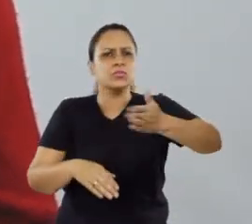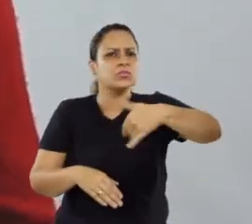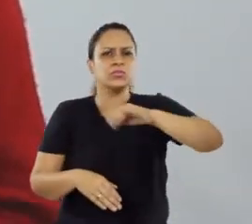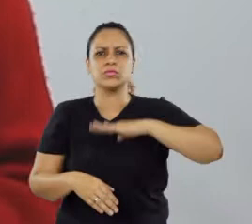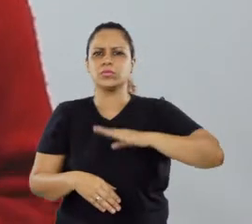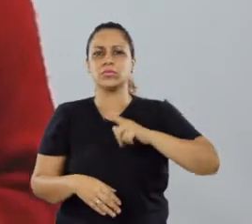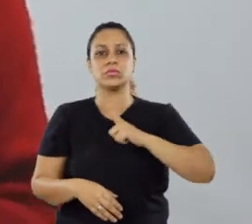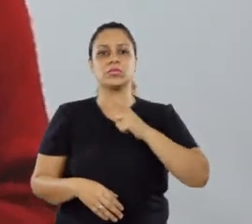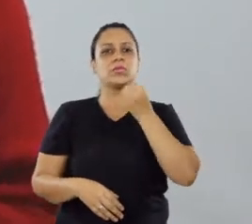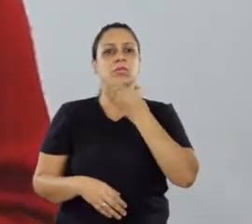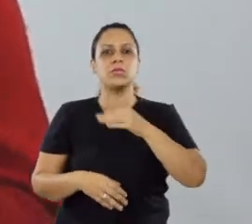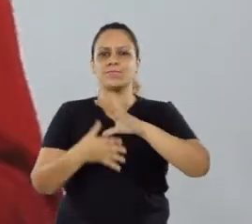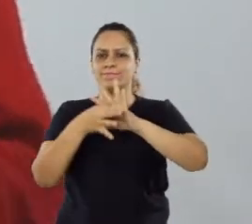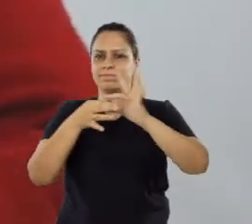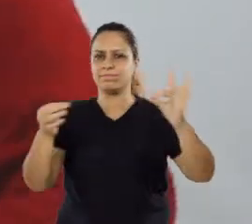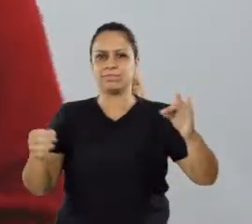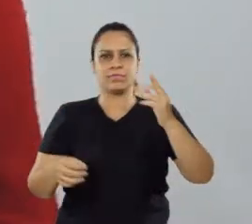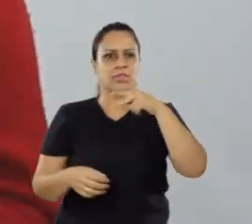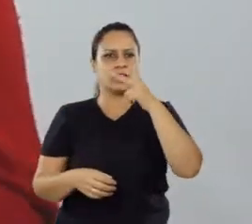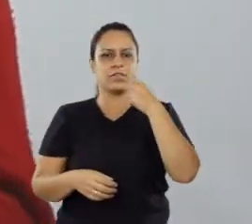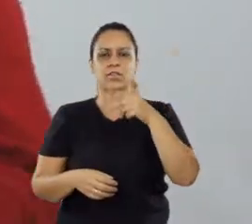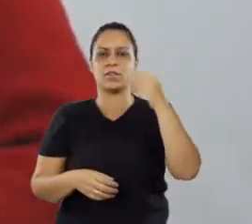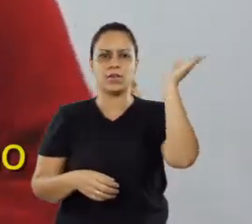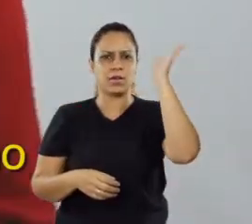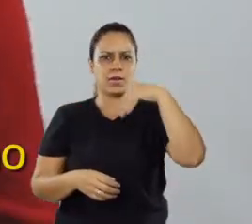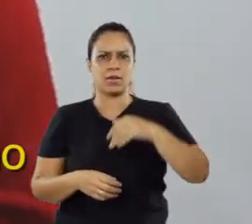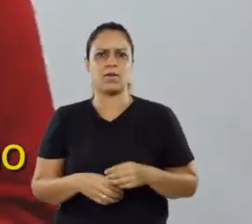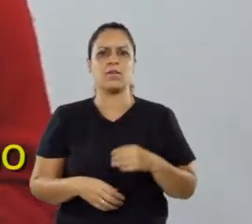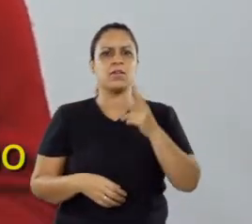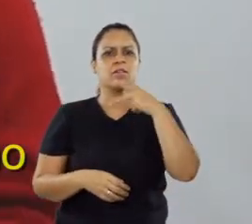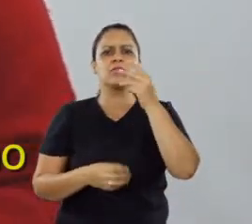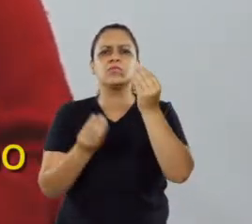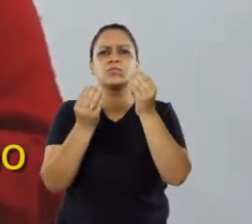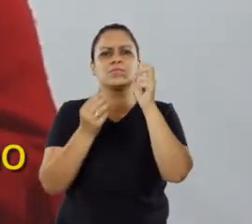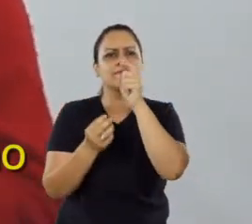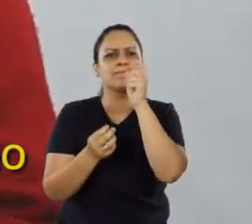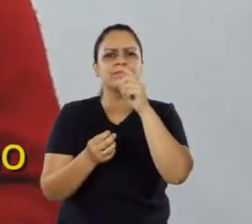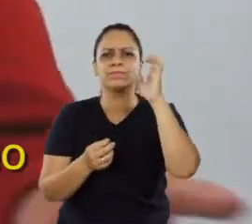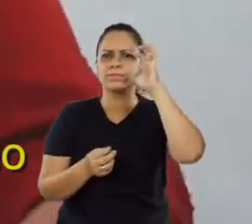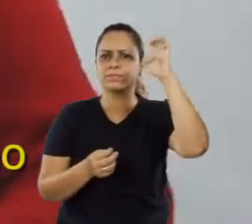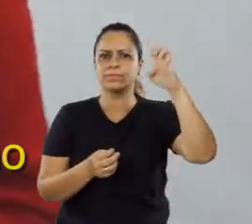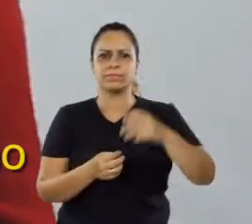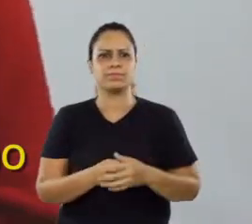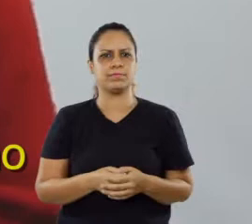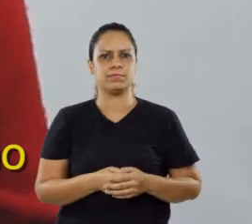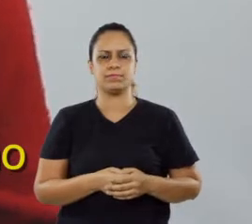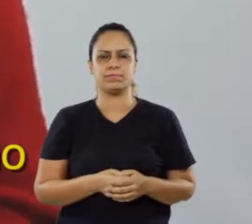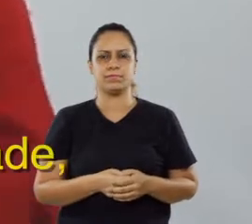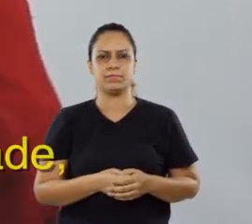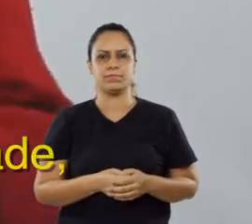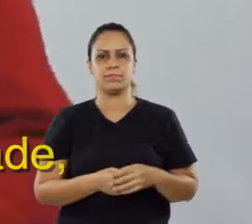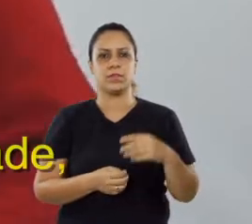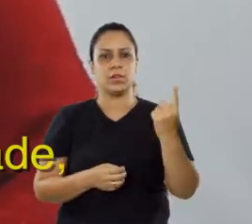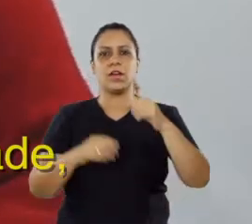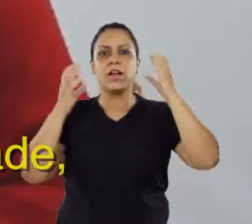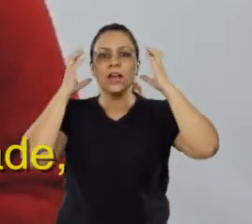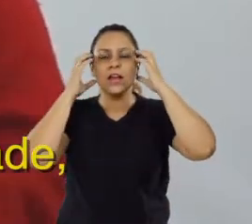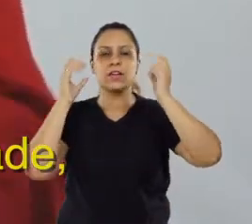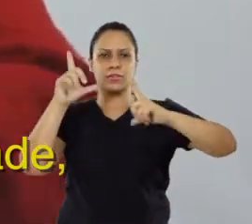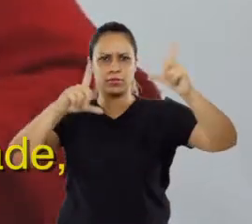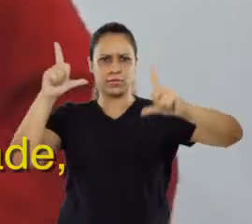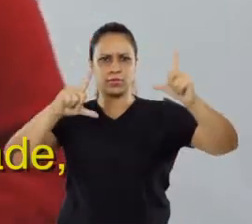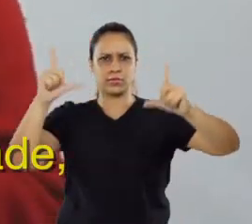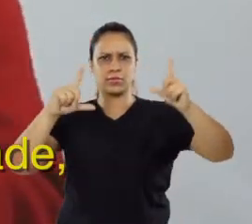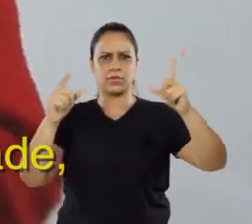tinha de bom, deixou-se levar pelo desespero, contando mentiras atrás de mentiras sobre o Edinho, no rádio, na